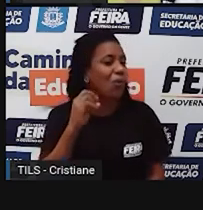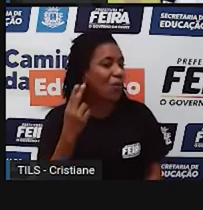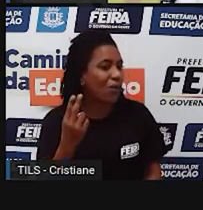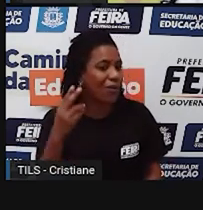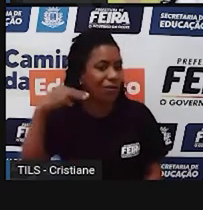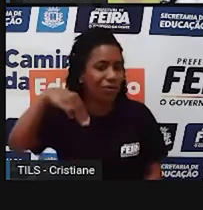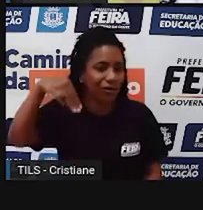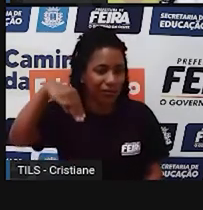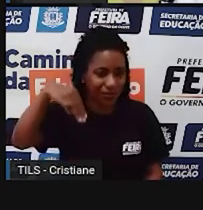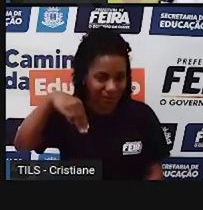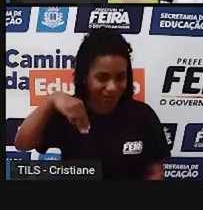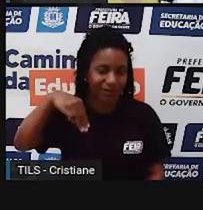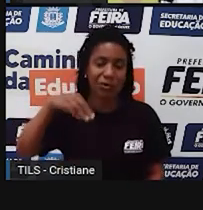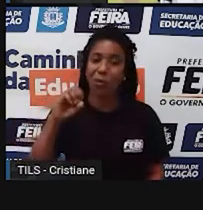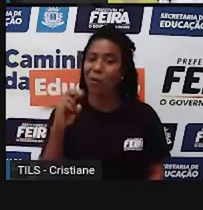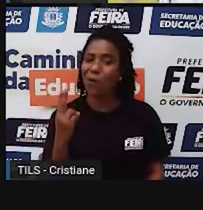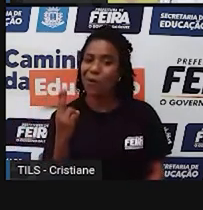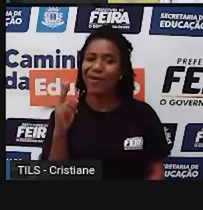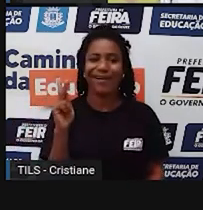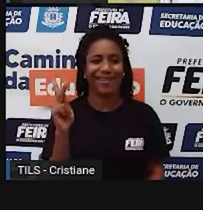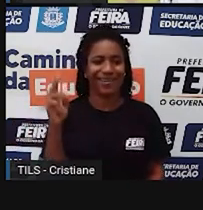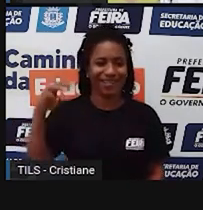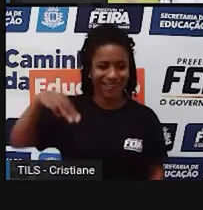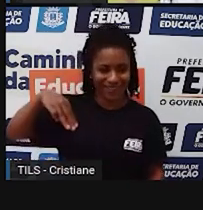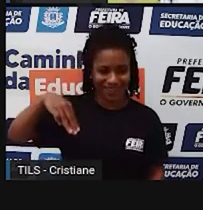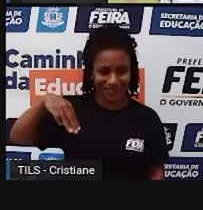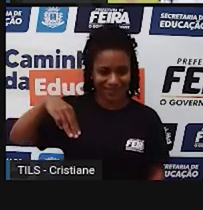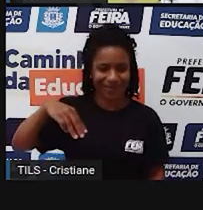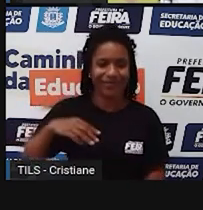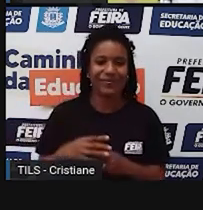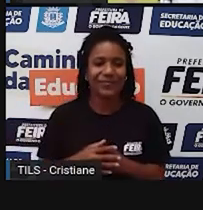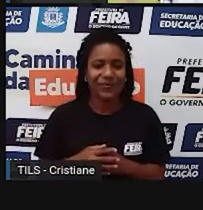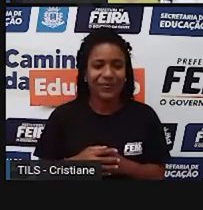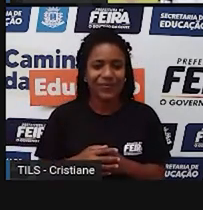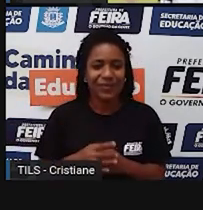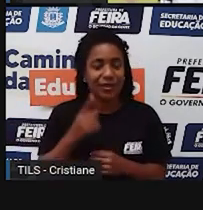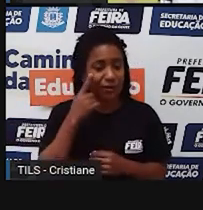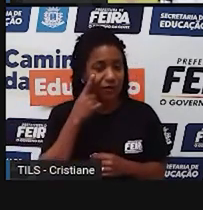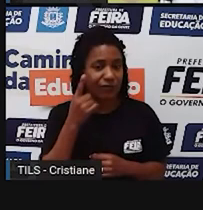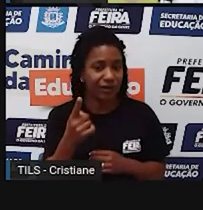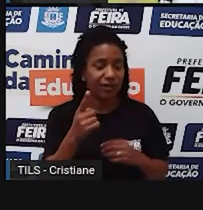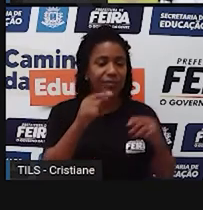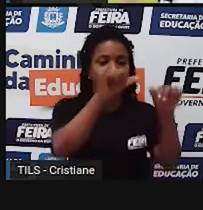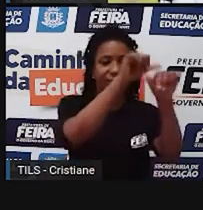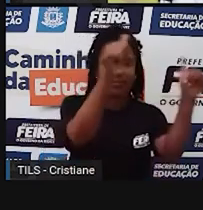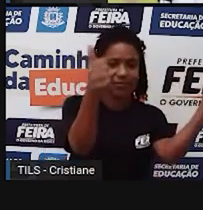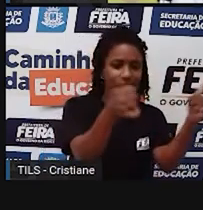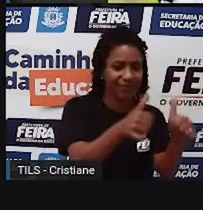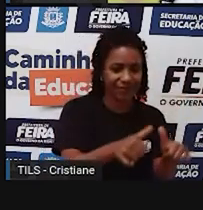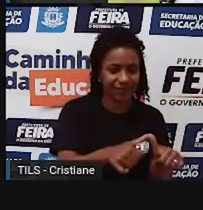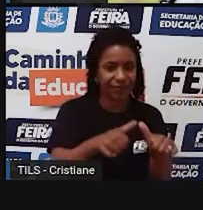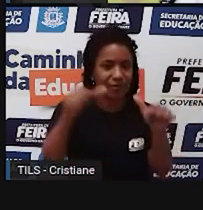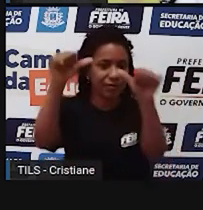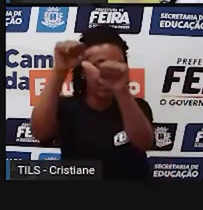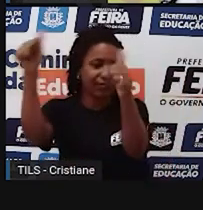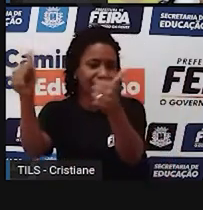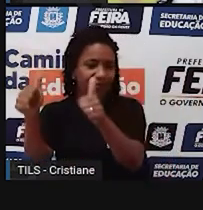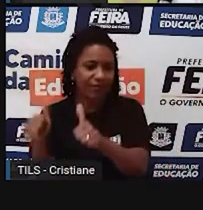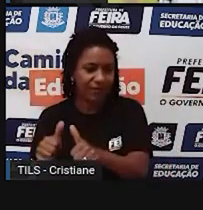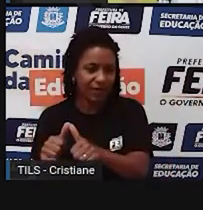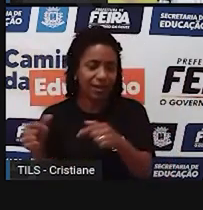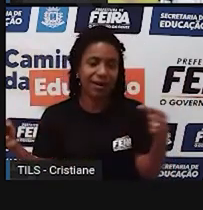metros e pode ser medida em quilômetros. Então, no caso aqui dos dois mapas, ela é aqui uma representação de quilômetros.